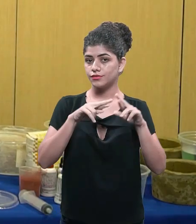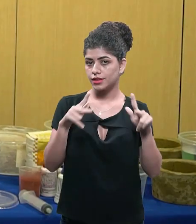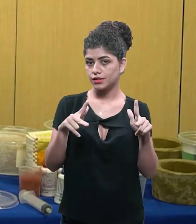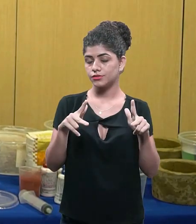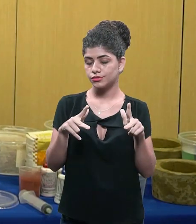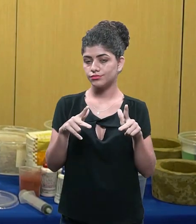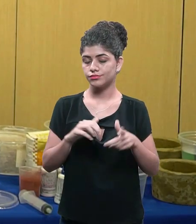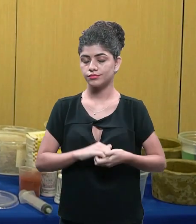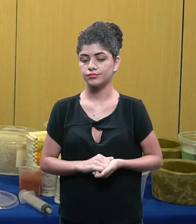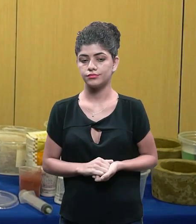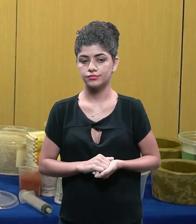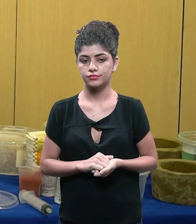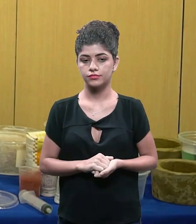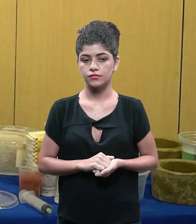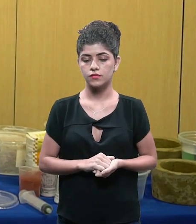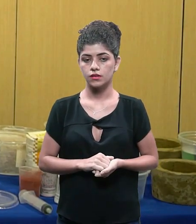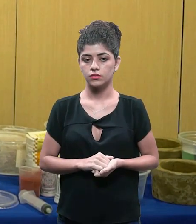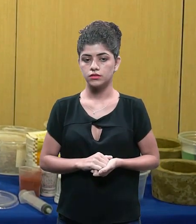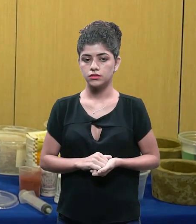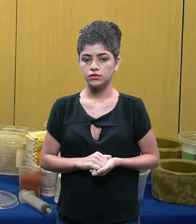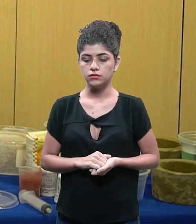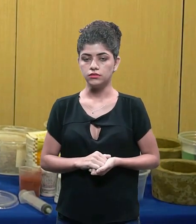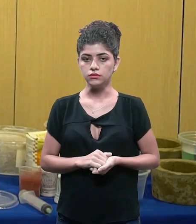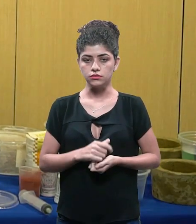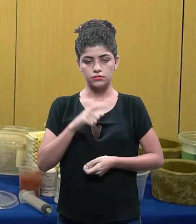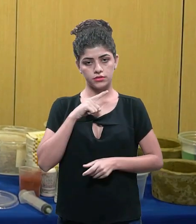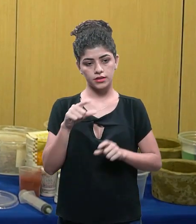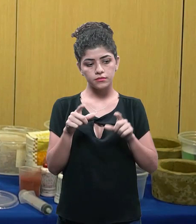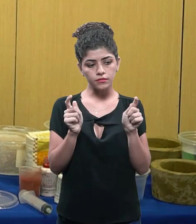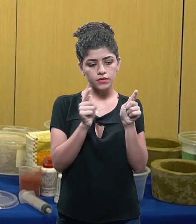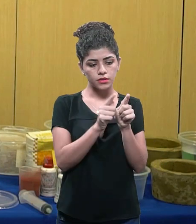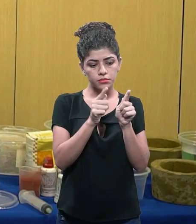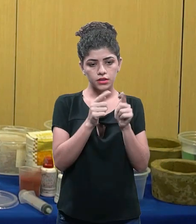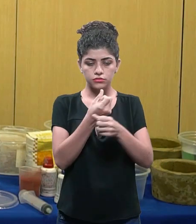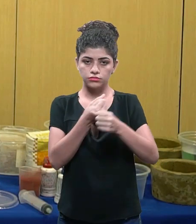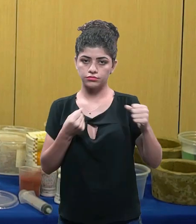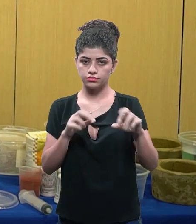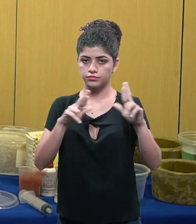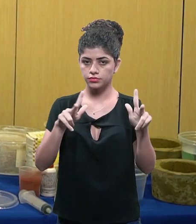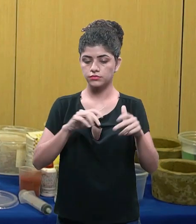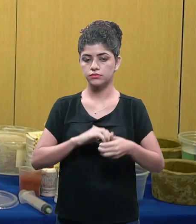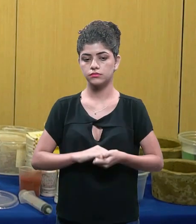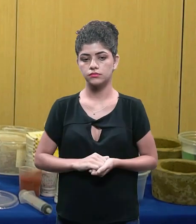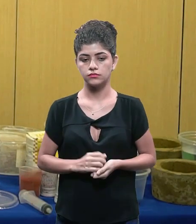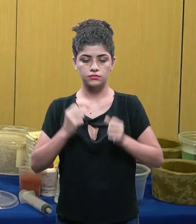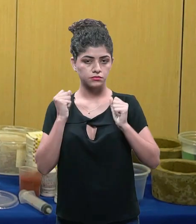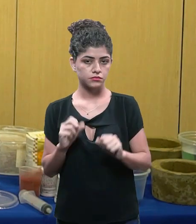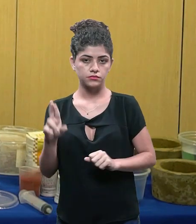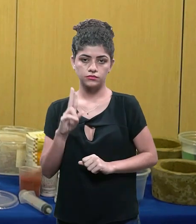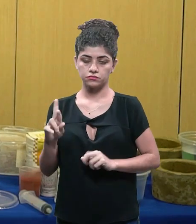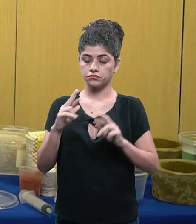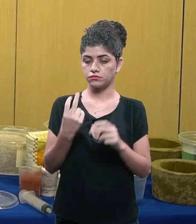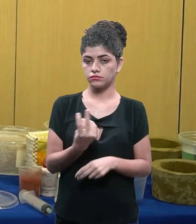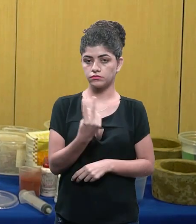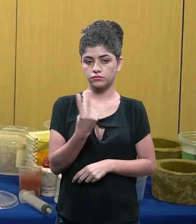aqui vai sair em outro tipo de serra além do desengrosso eu também encerro nas quadrijadeiras e aí sai tamanhos de serragens diferenciadas